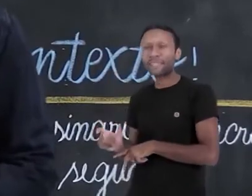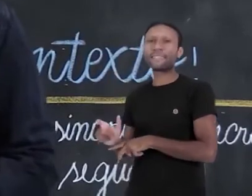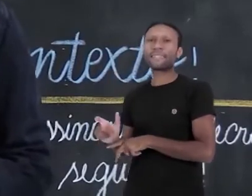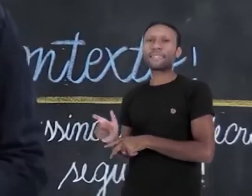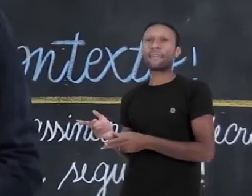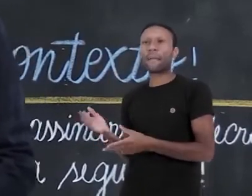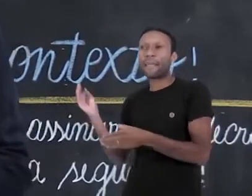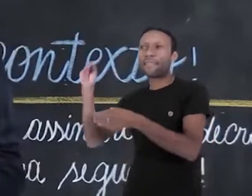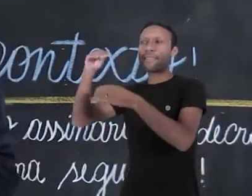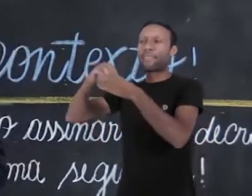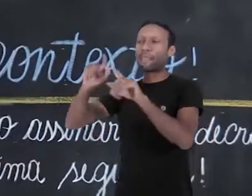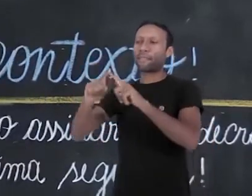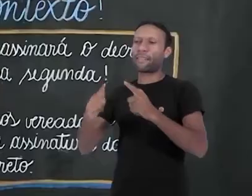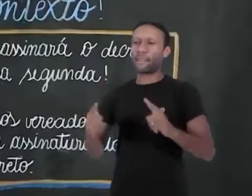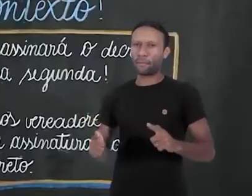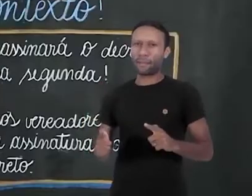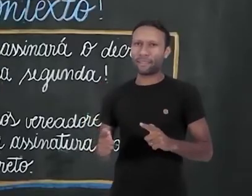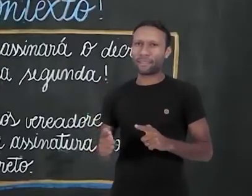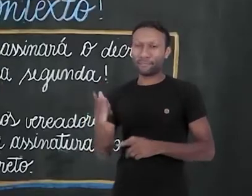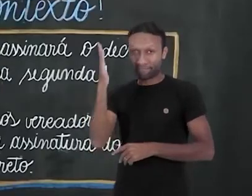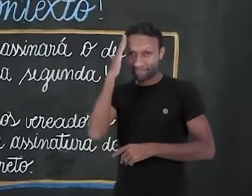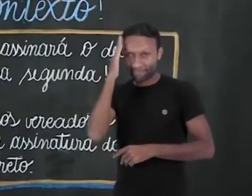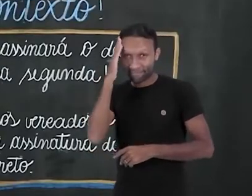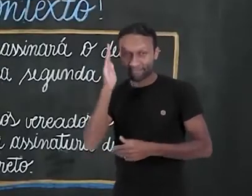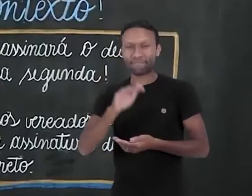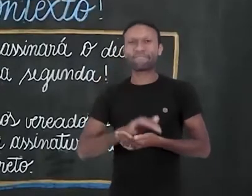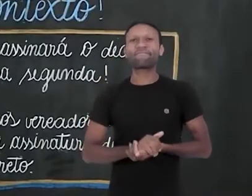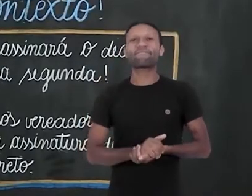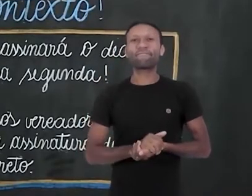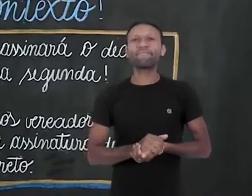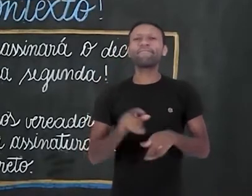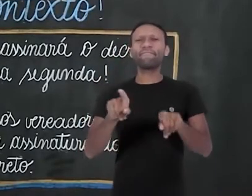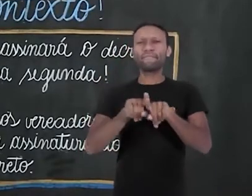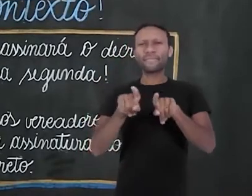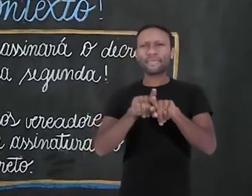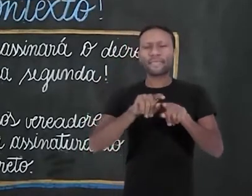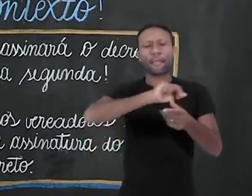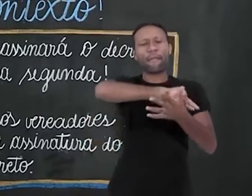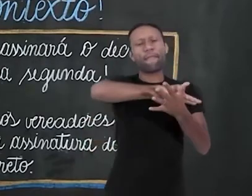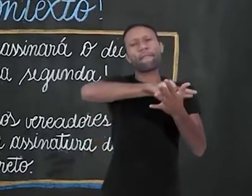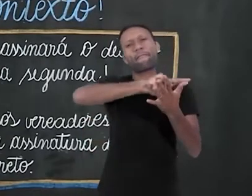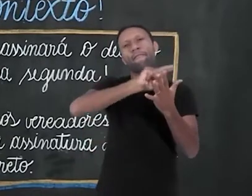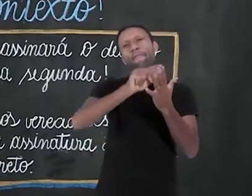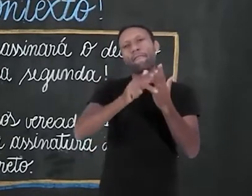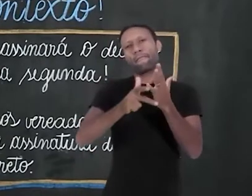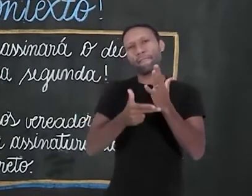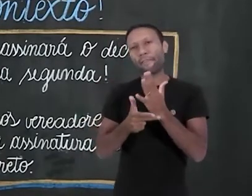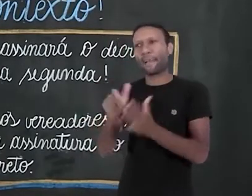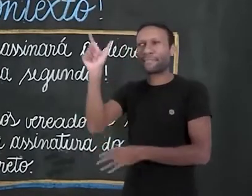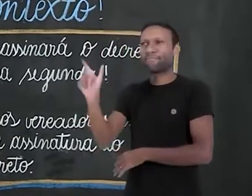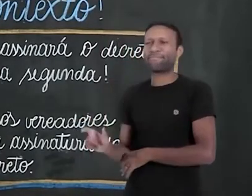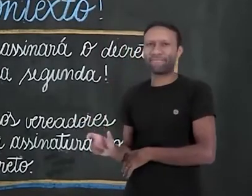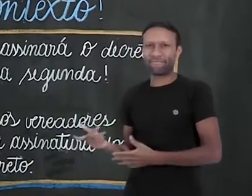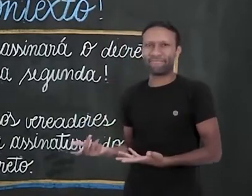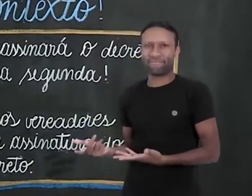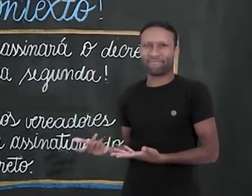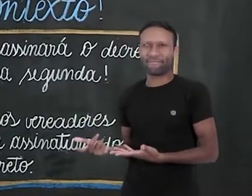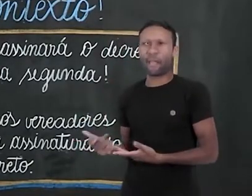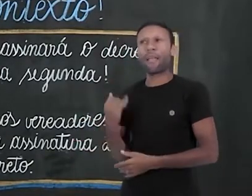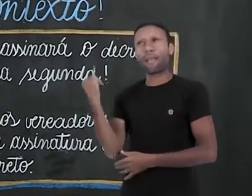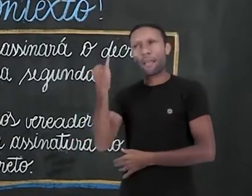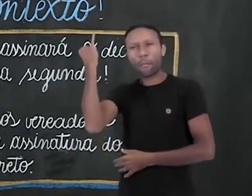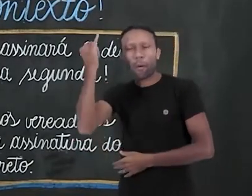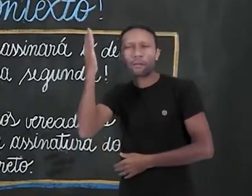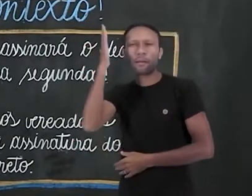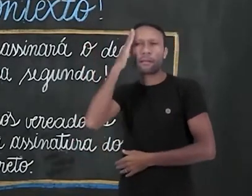gramatical do que semântico. Guarda isso. Existem diversos tipos de sujeito. E é importante que a gente